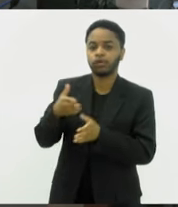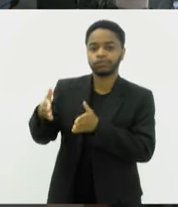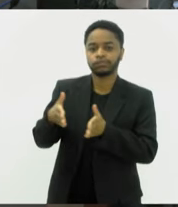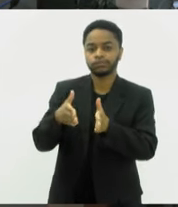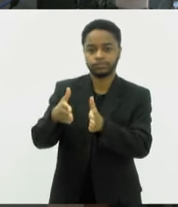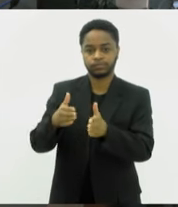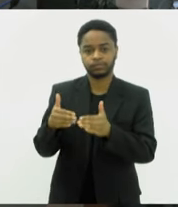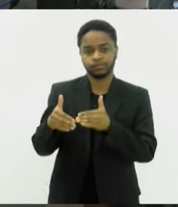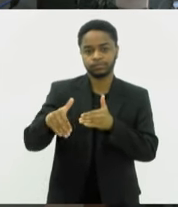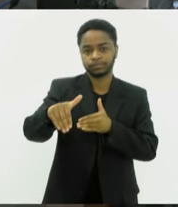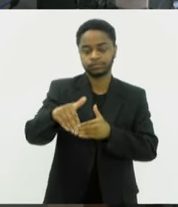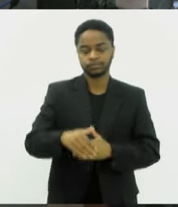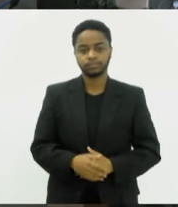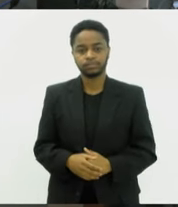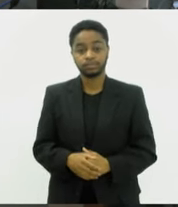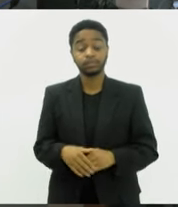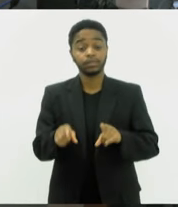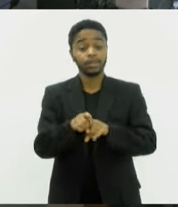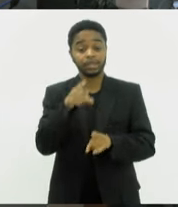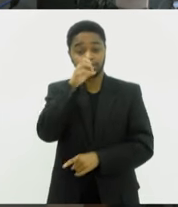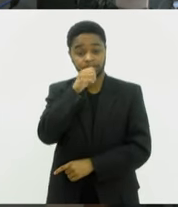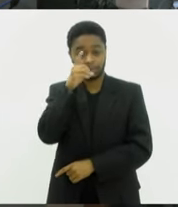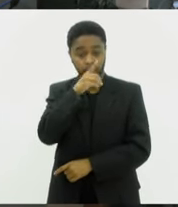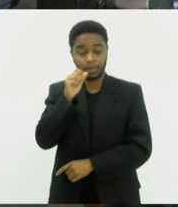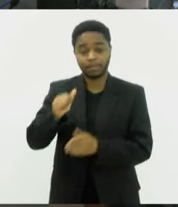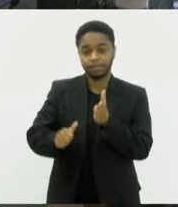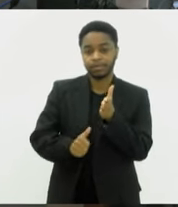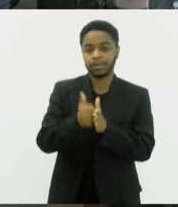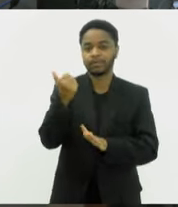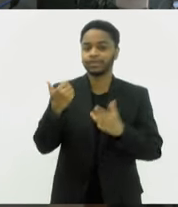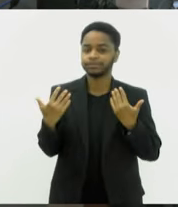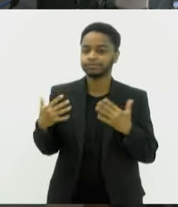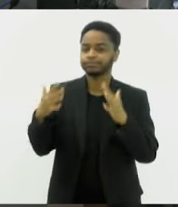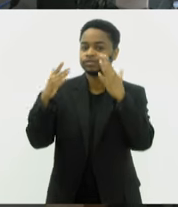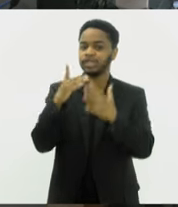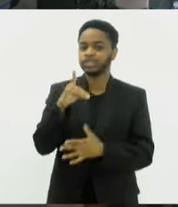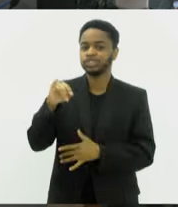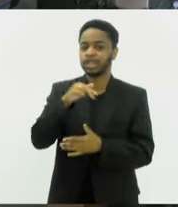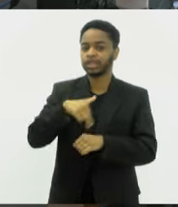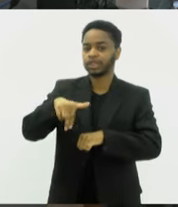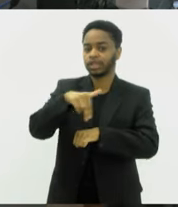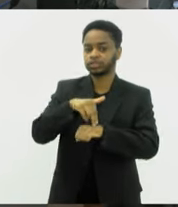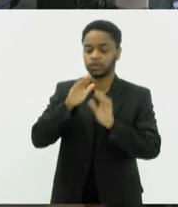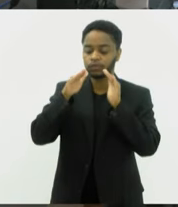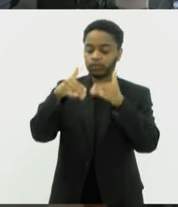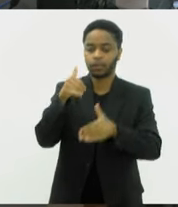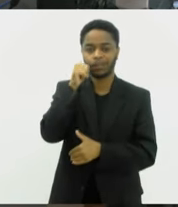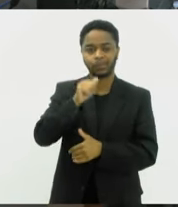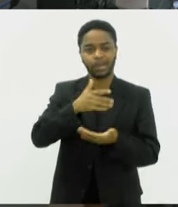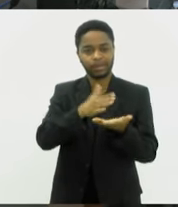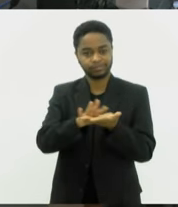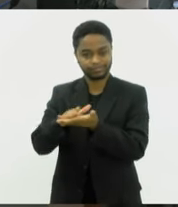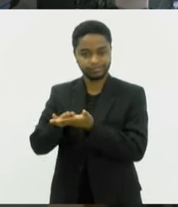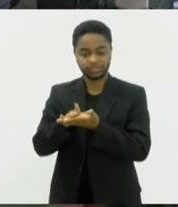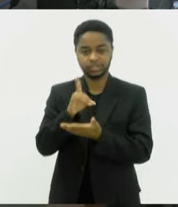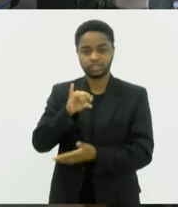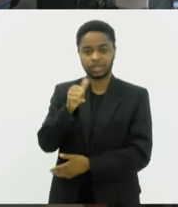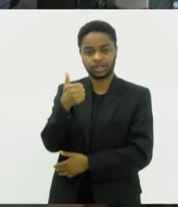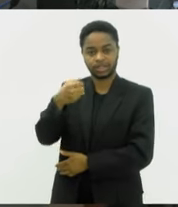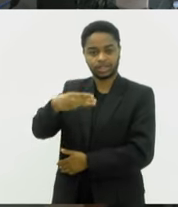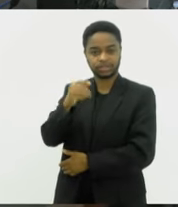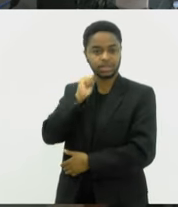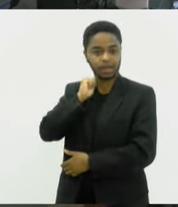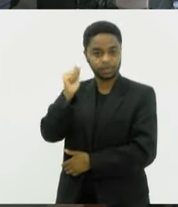E nesse final de semana foi comemorado pela primeira vez o Dia Nacional da Mulher Sambista. 13 de abril foi